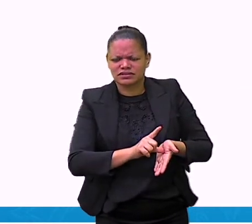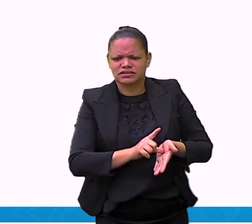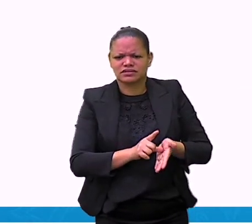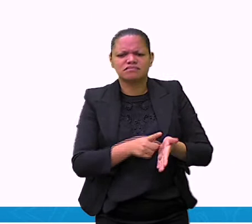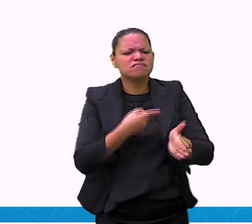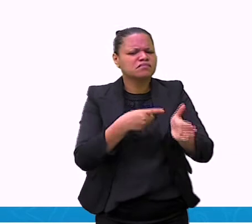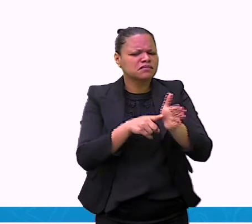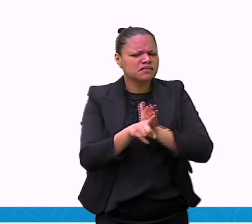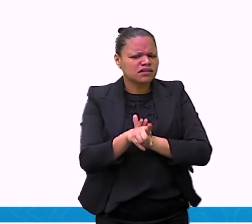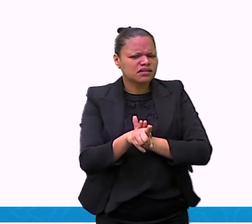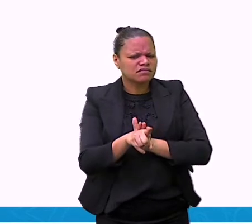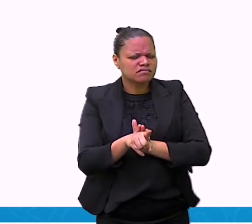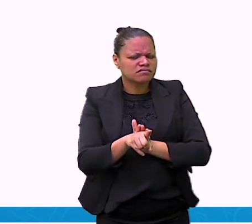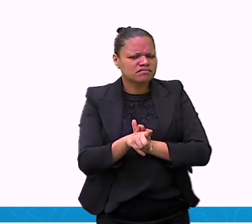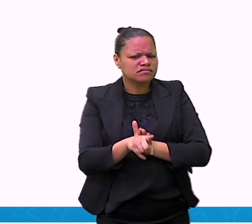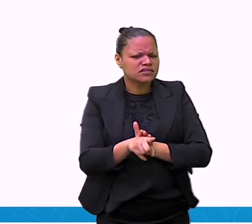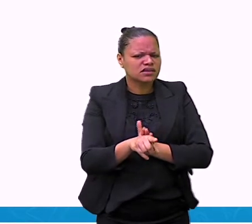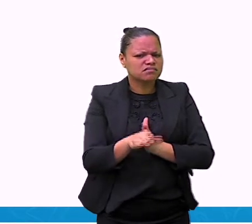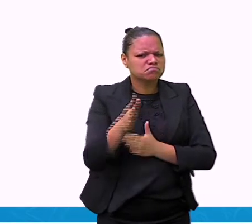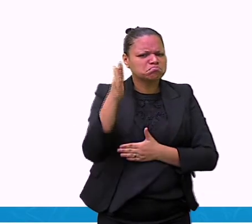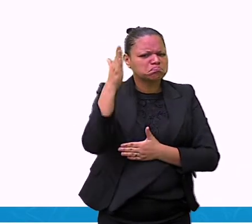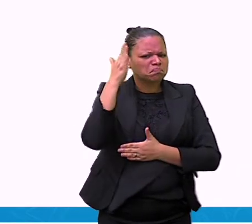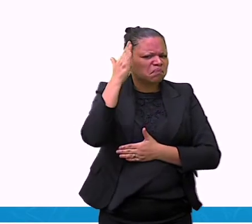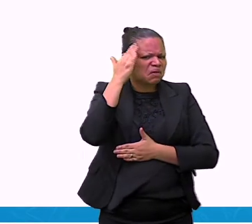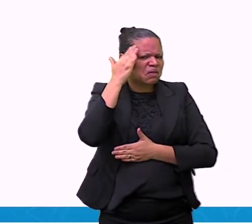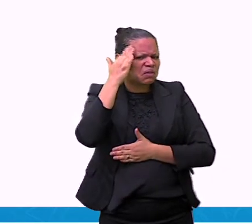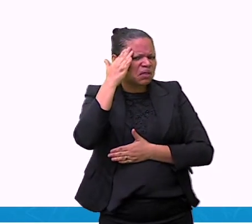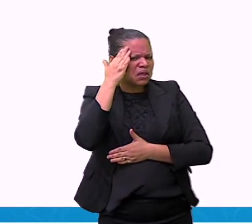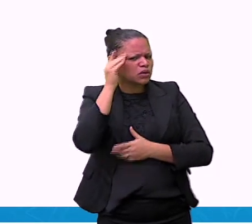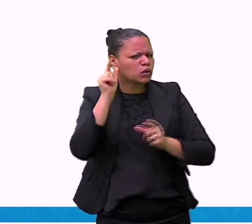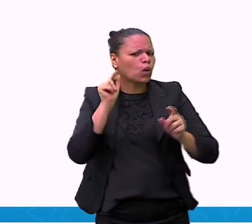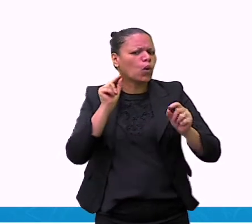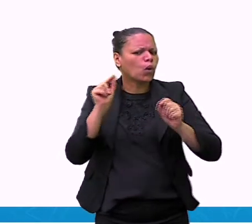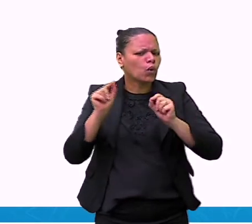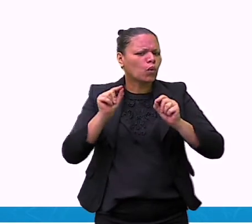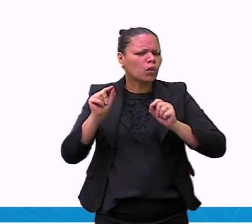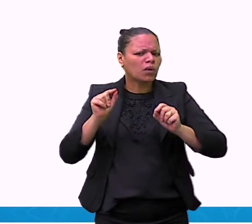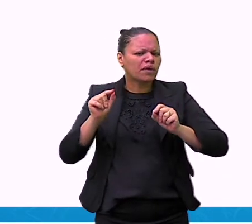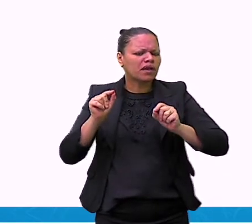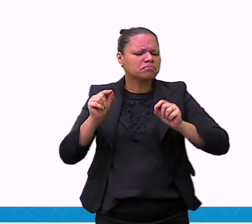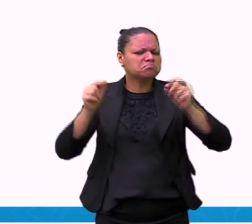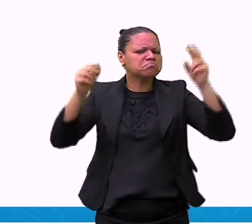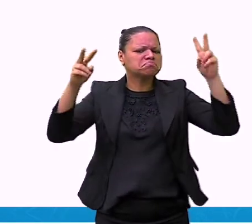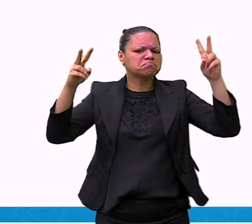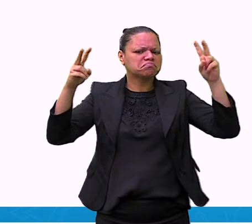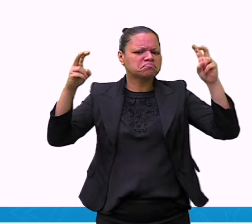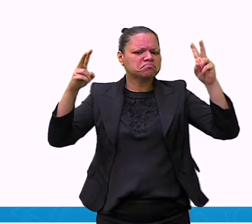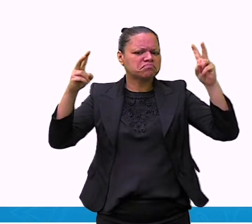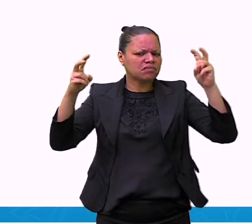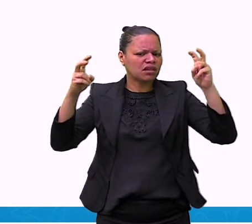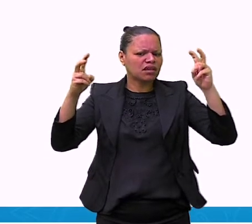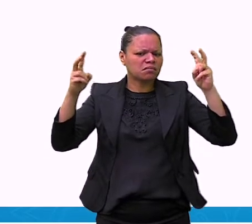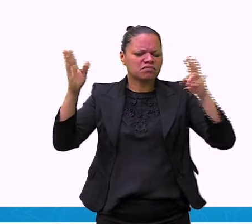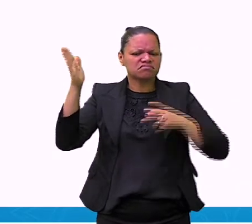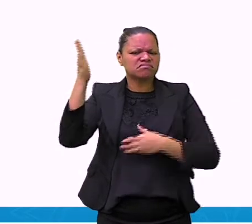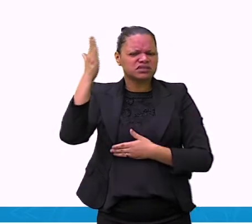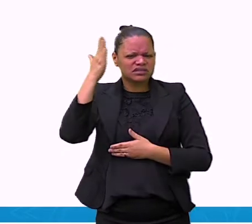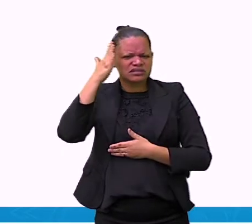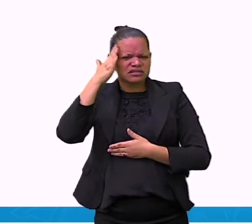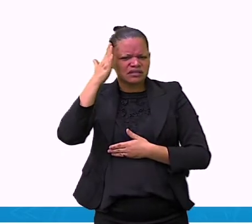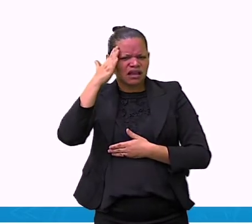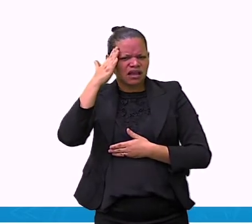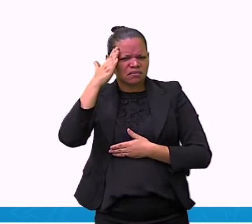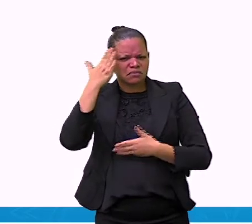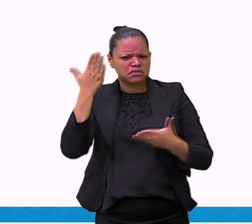o que que você entende por fotolegenda? Qual o conhecimento que você já tem dessa